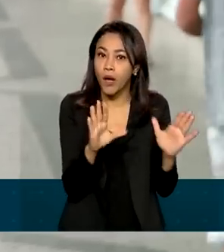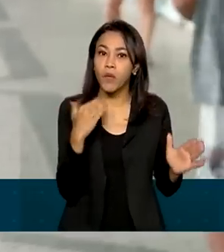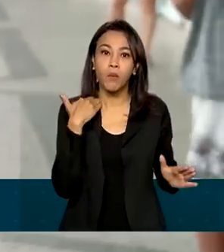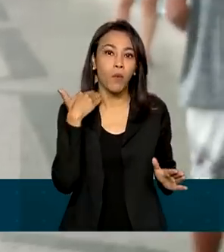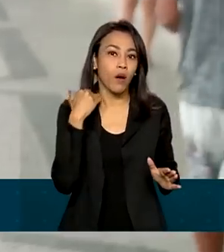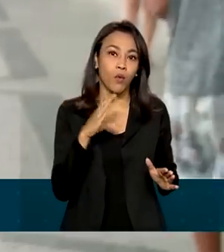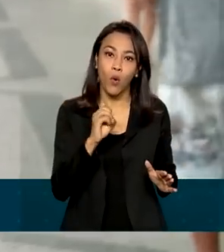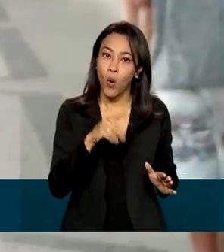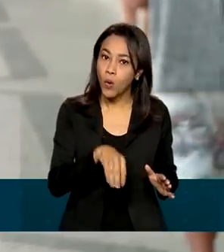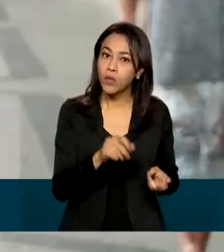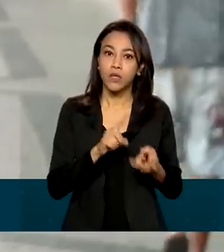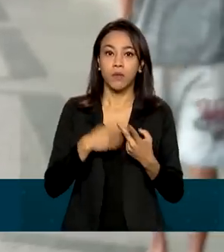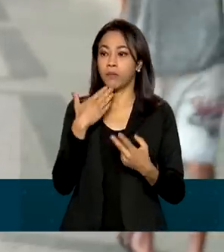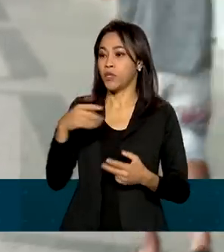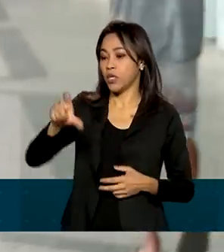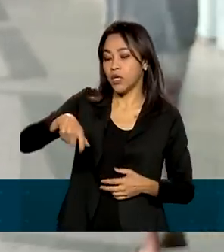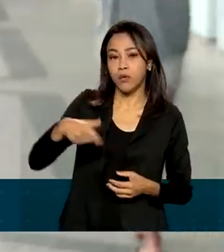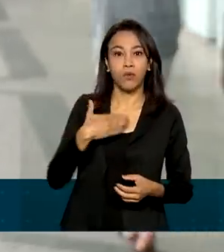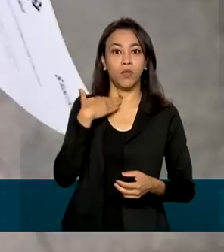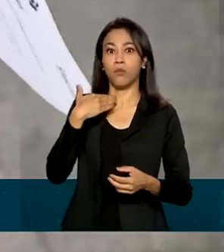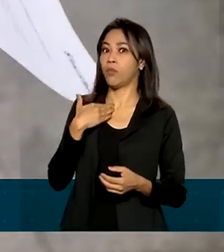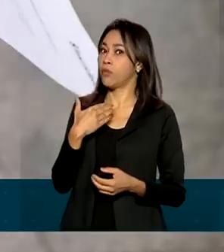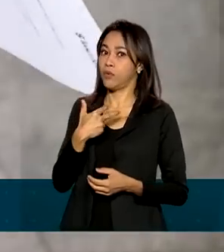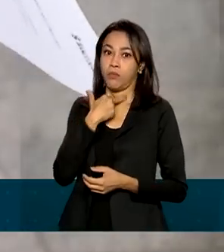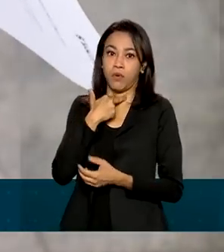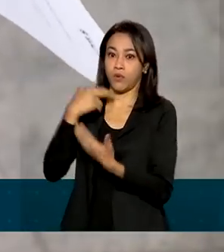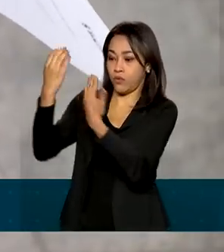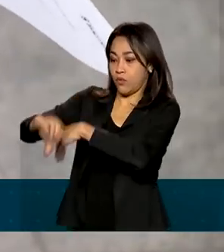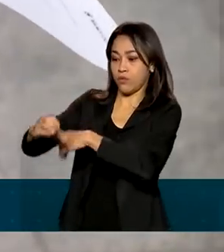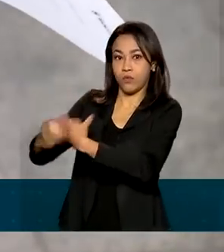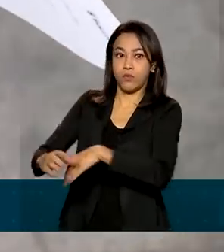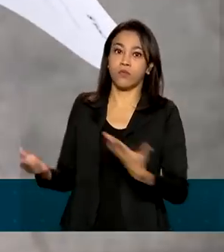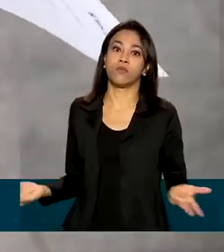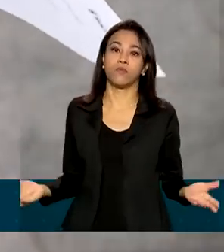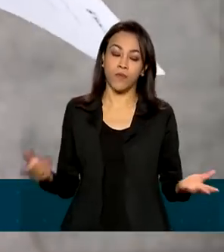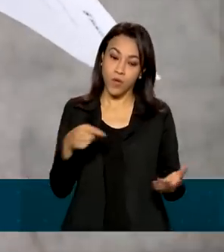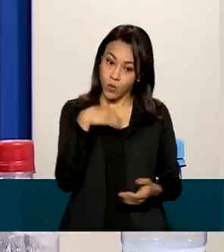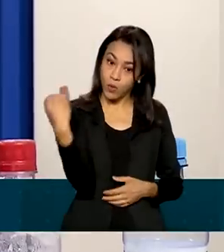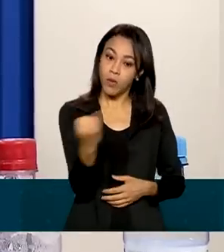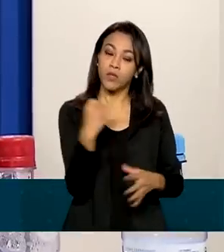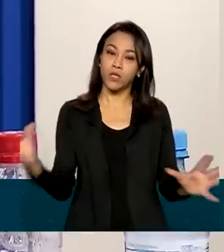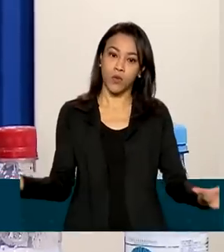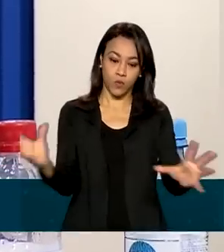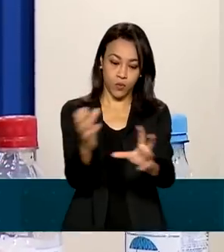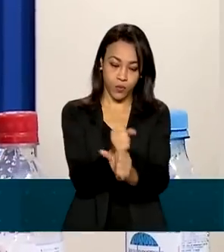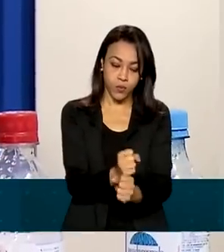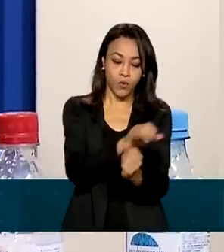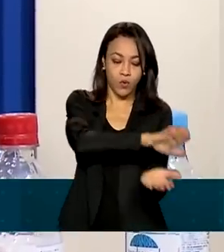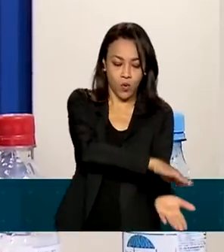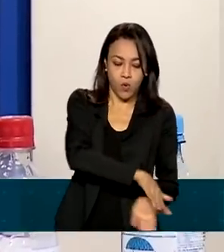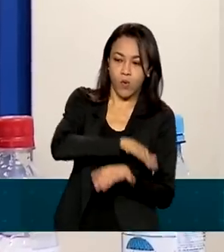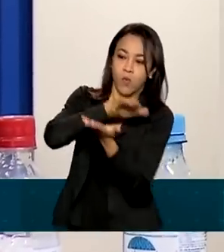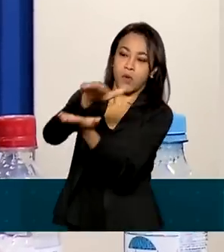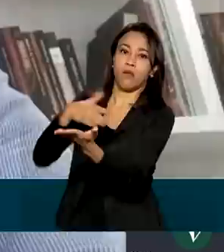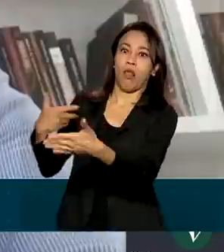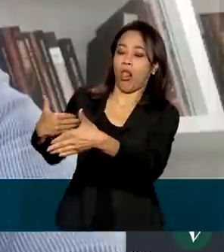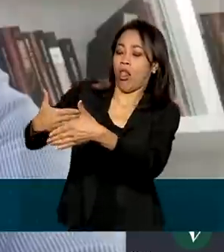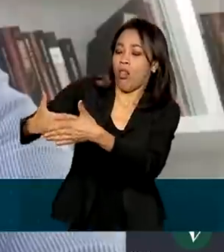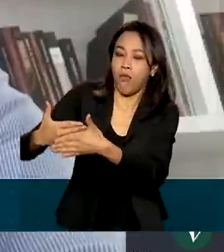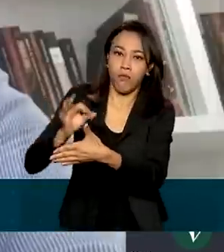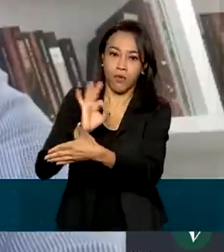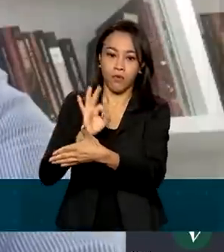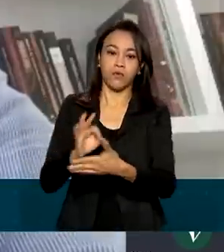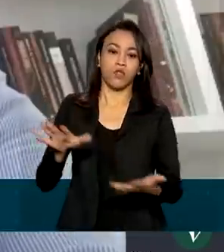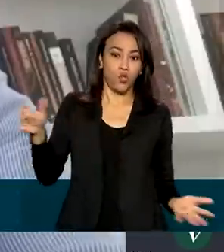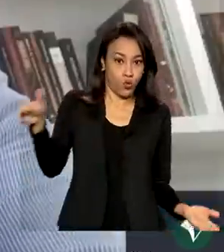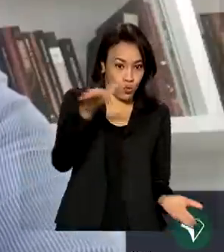crédito e nem prestar concurso público. O ideal é reunir todos os documentos e não deixar para a última hora. Juntar